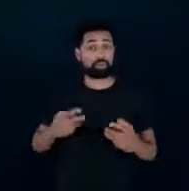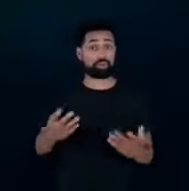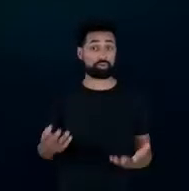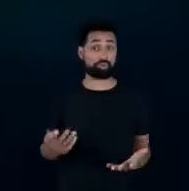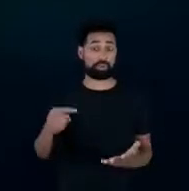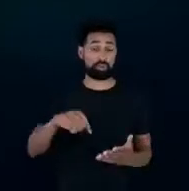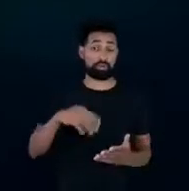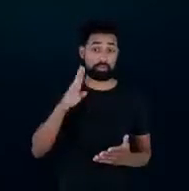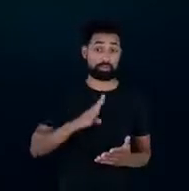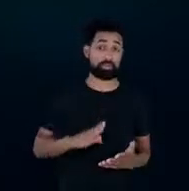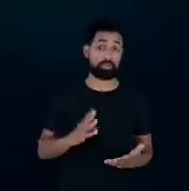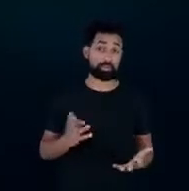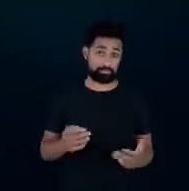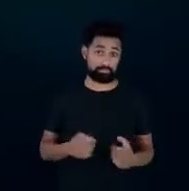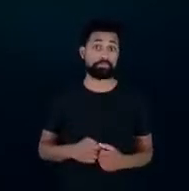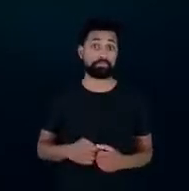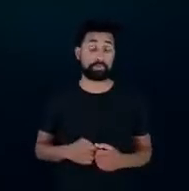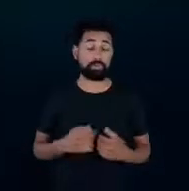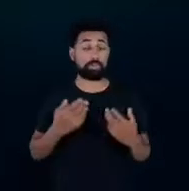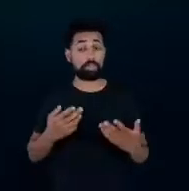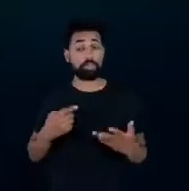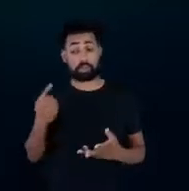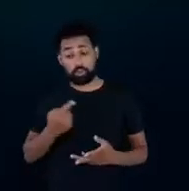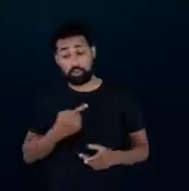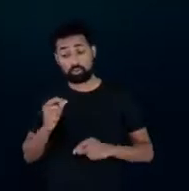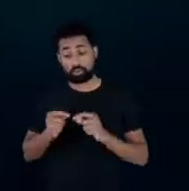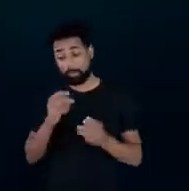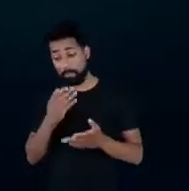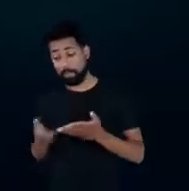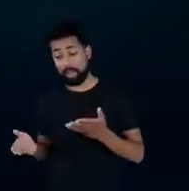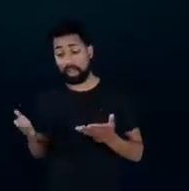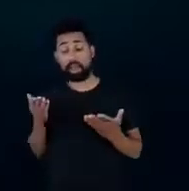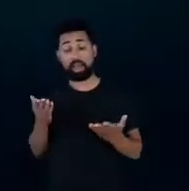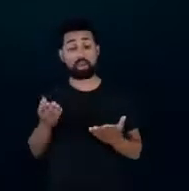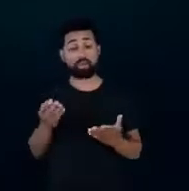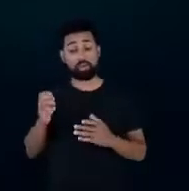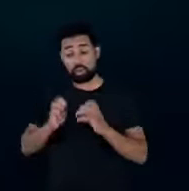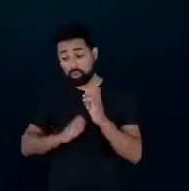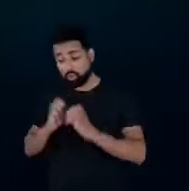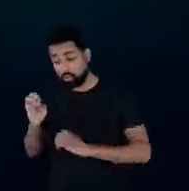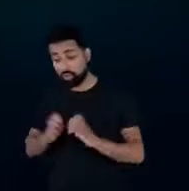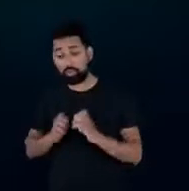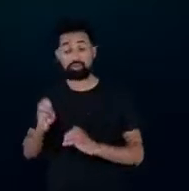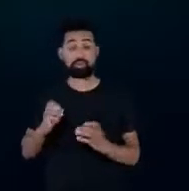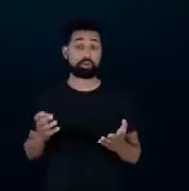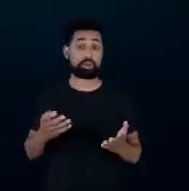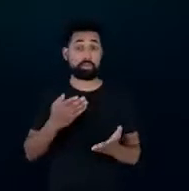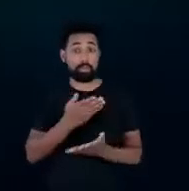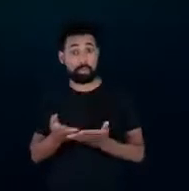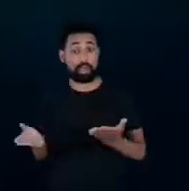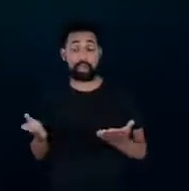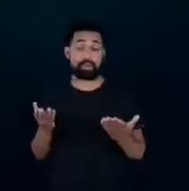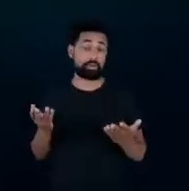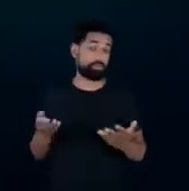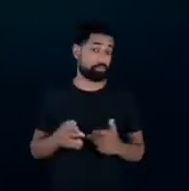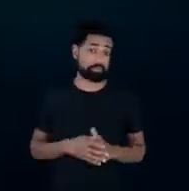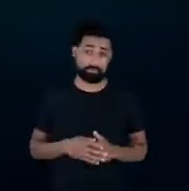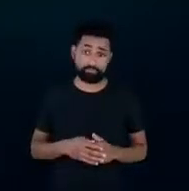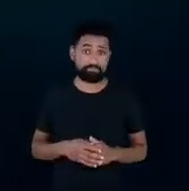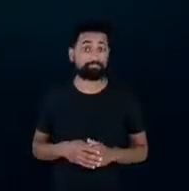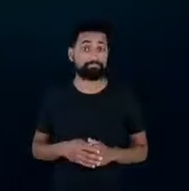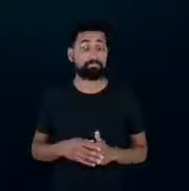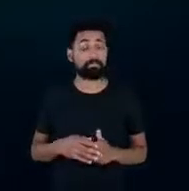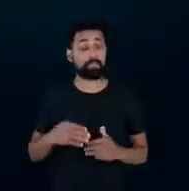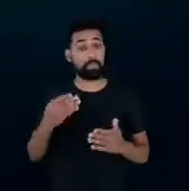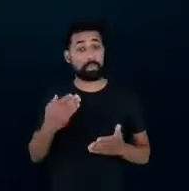com relação ao Brasil e a gente acaba perdendo indústrias para o México a gente acaba perdendo a